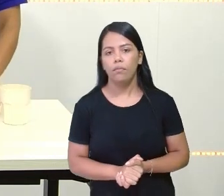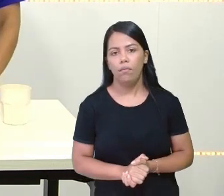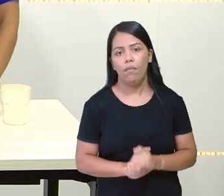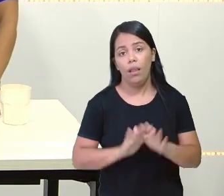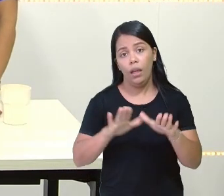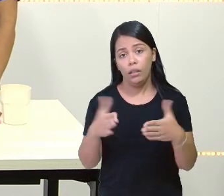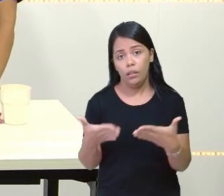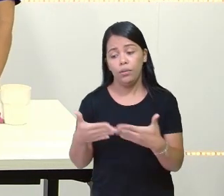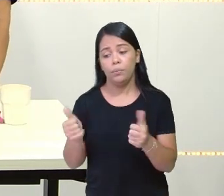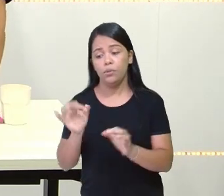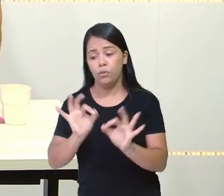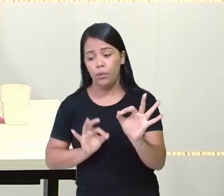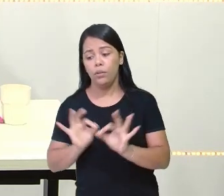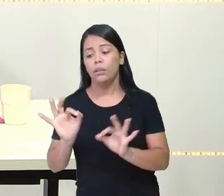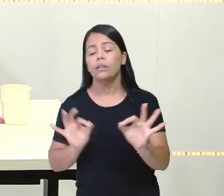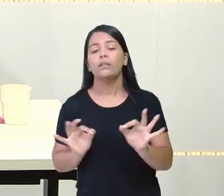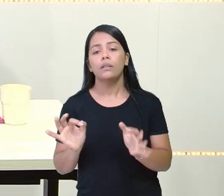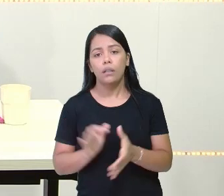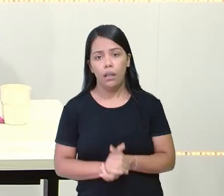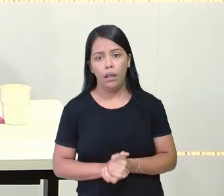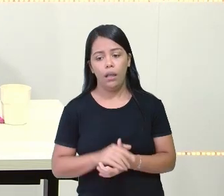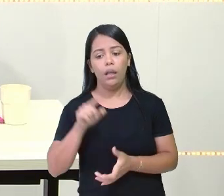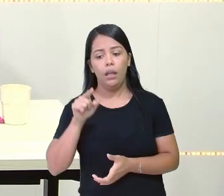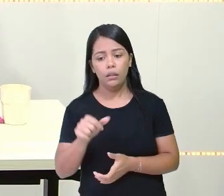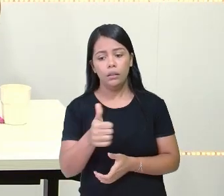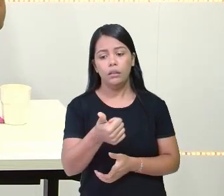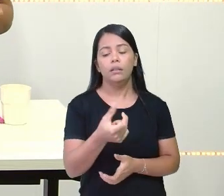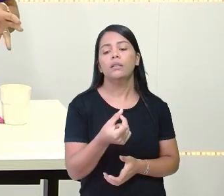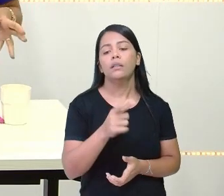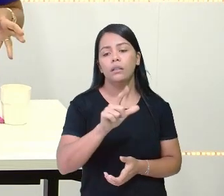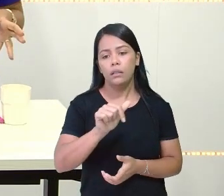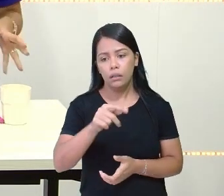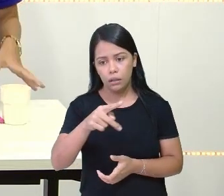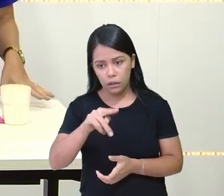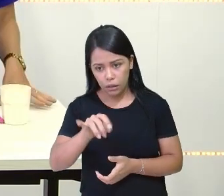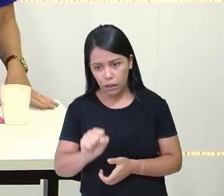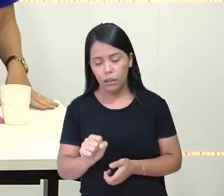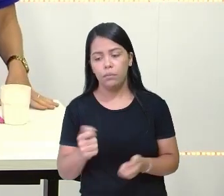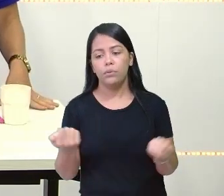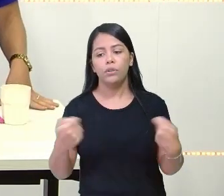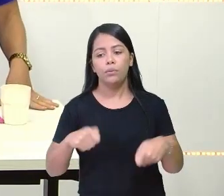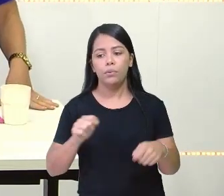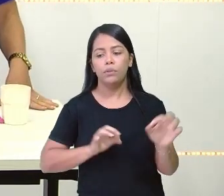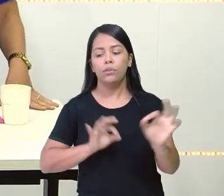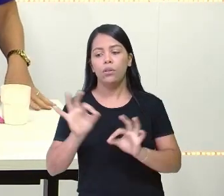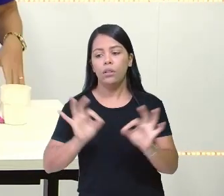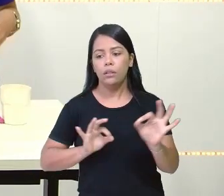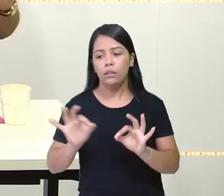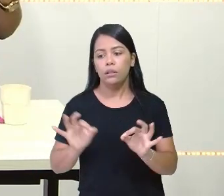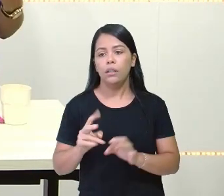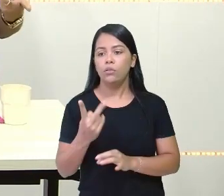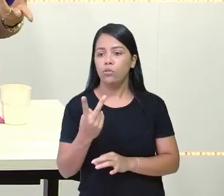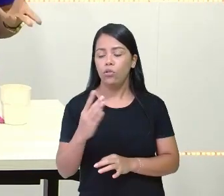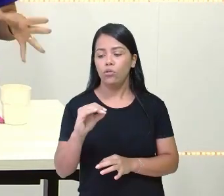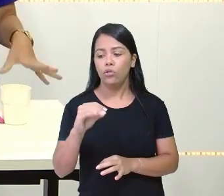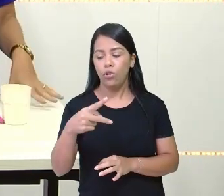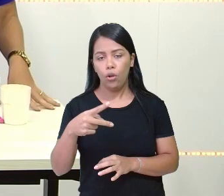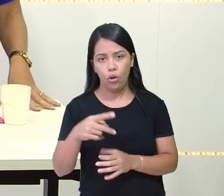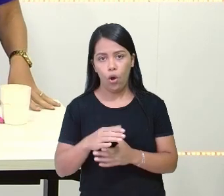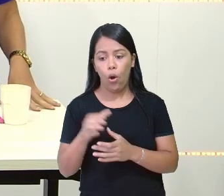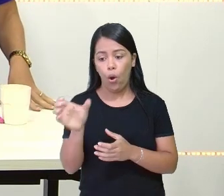organizar, né, esses 16, eu preciso repartir nesses dois copos. Como é que eu posso